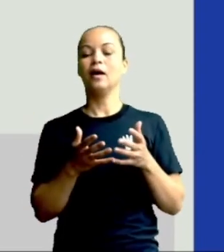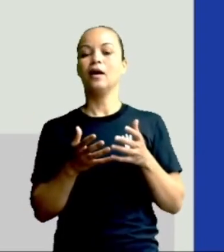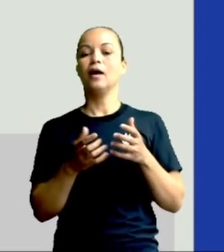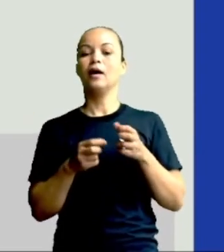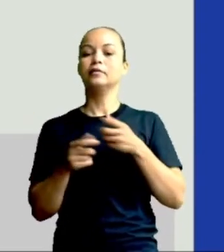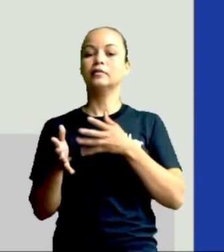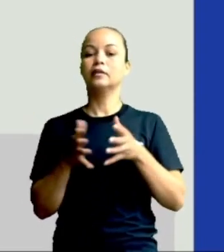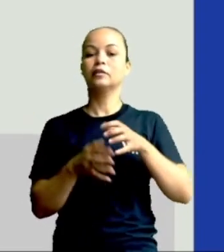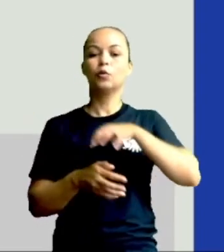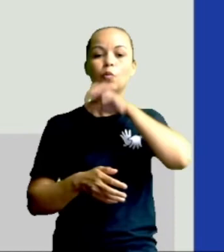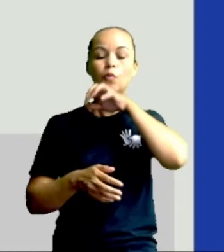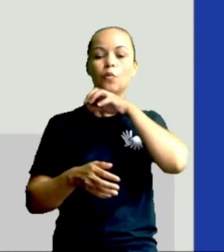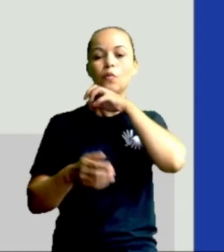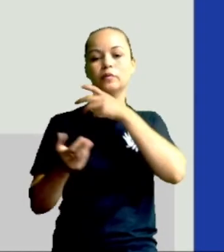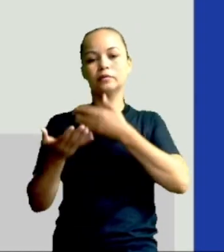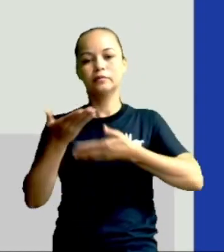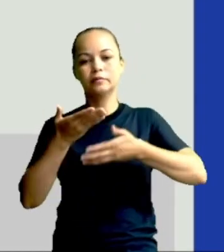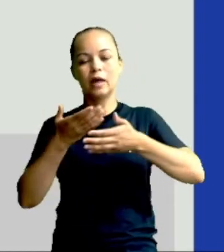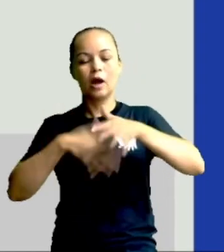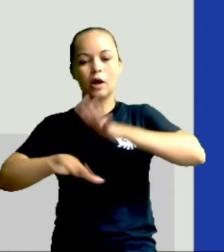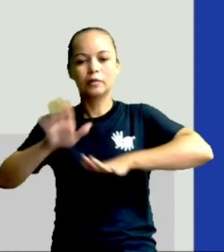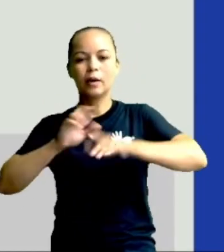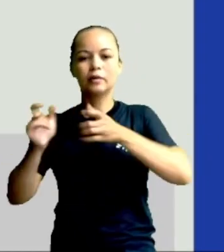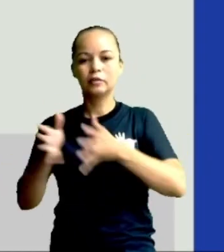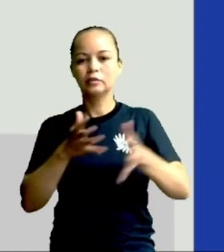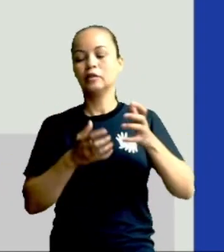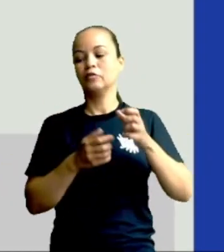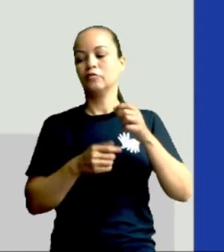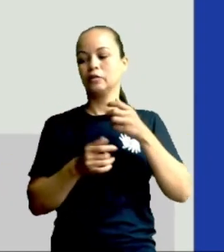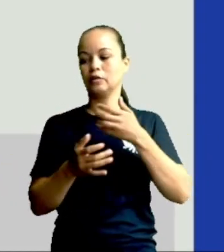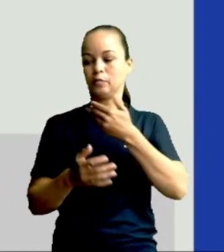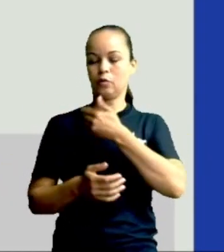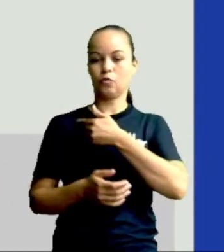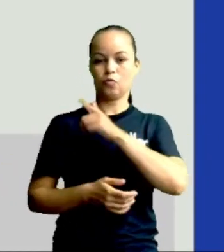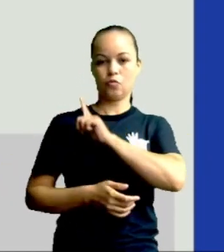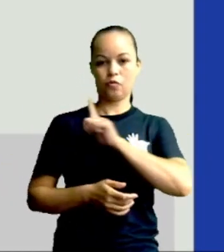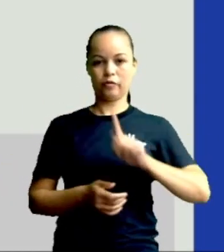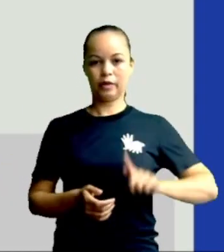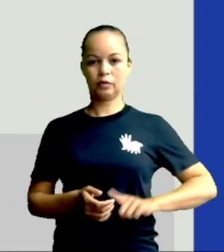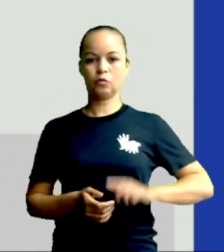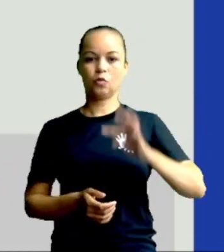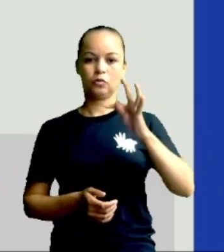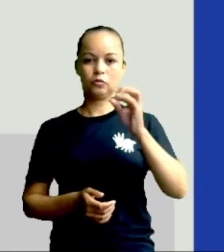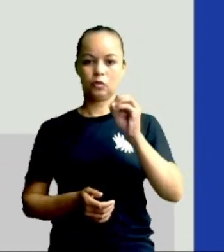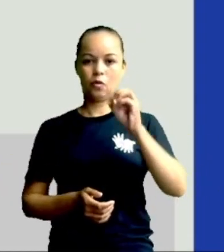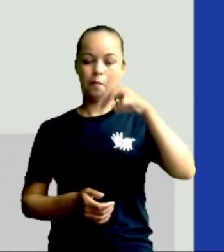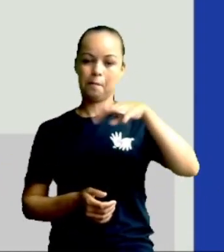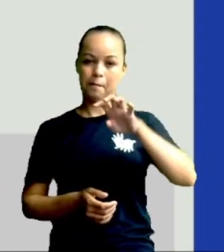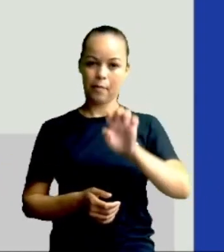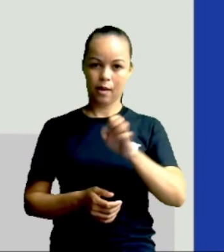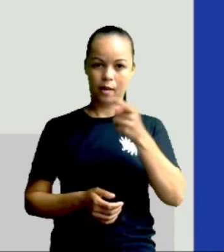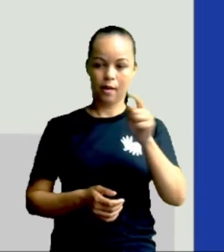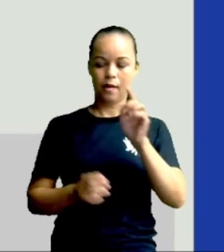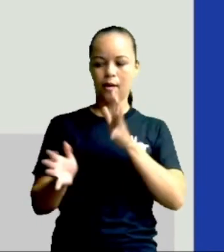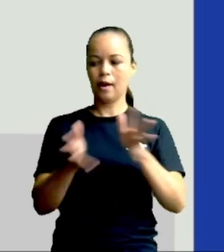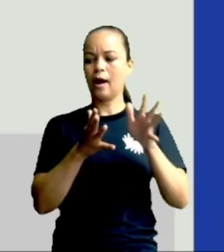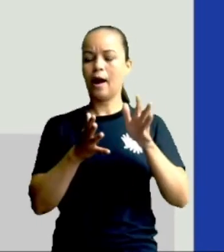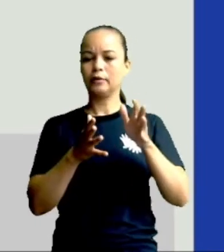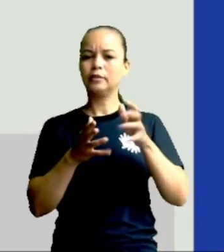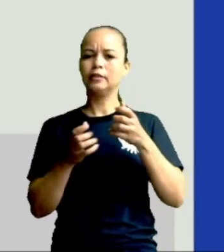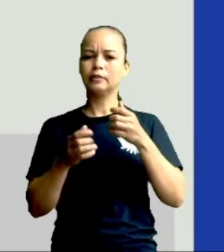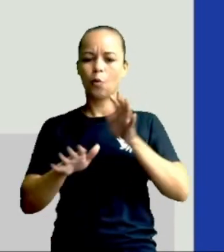colonial, o gado bovino foi introduzido pelo governador Tomé de Souza. A pecuária tornou-se a